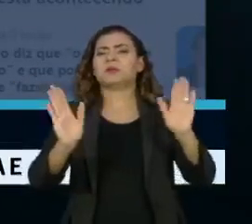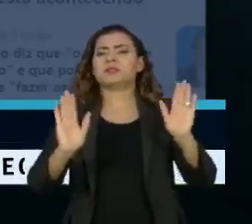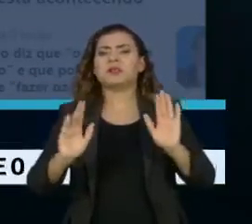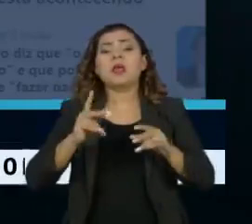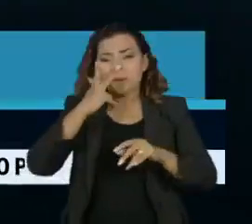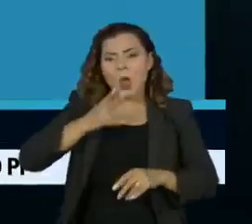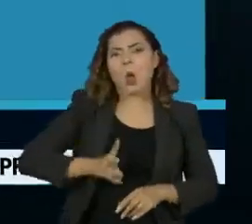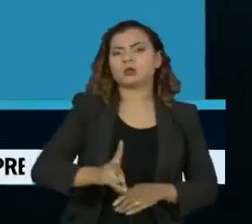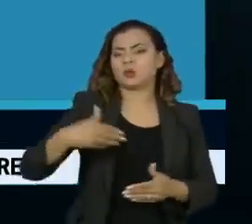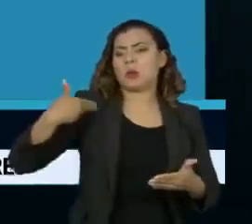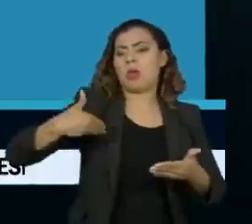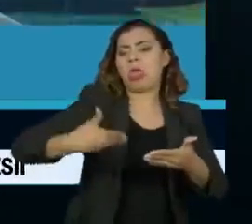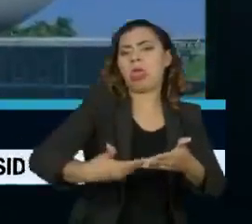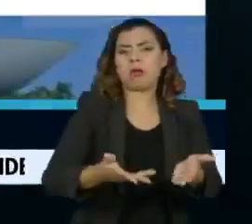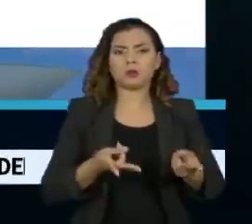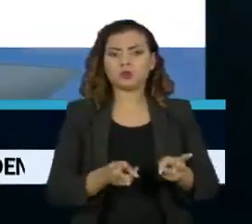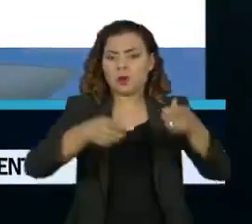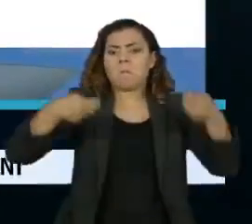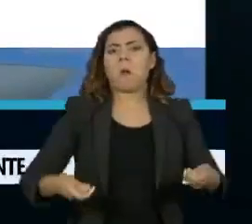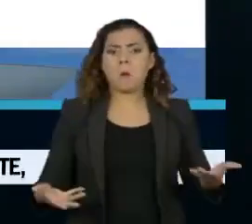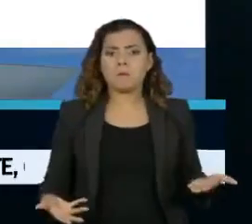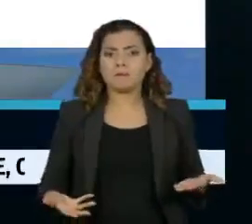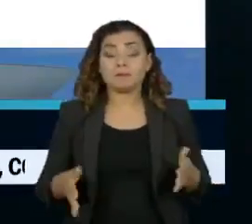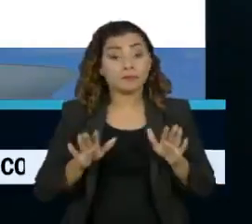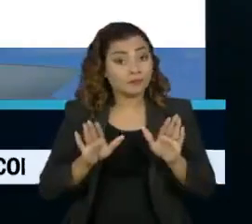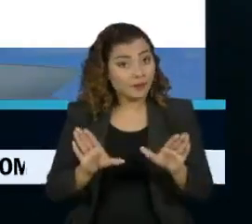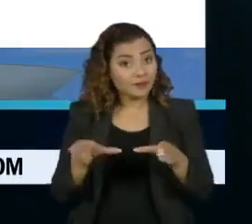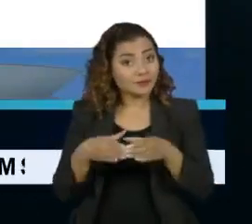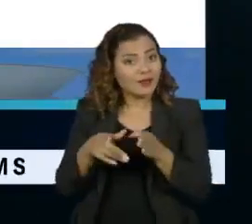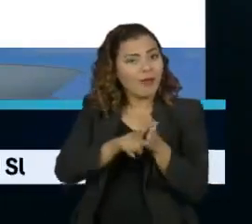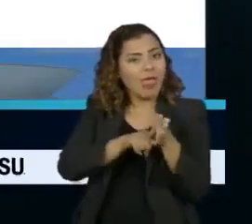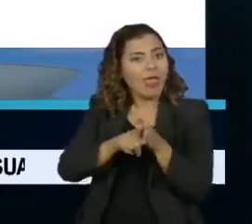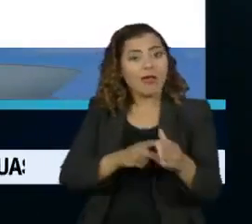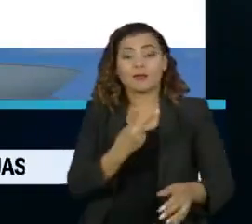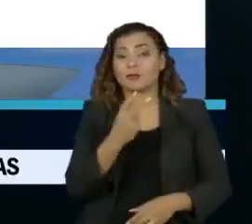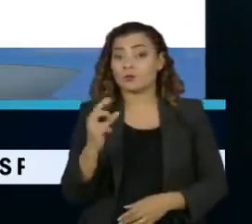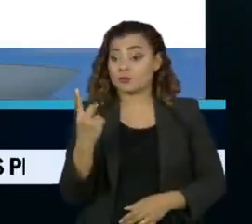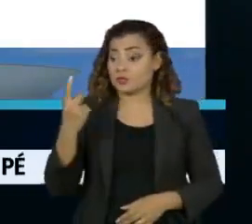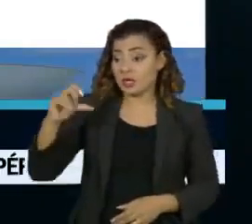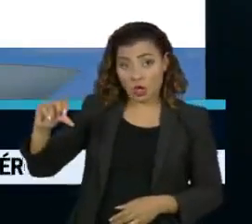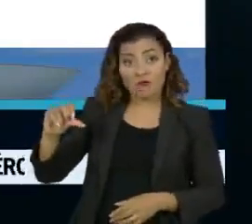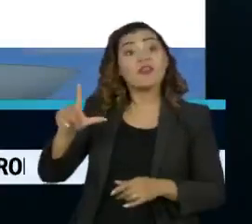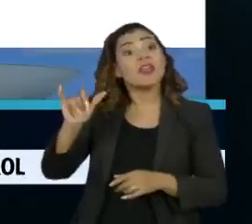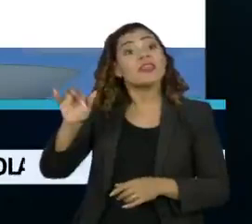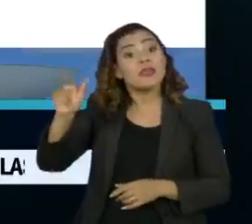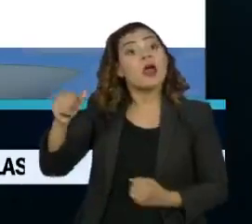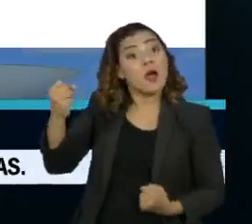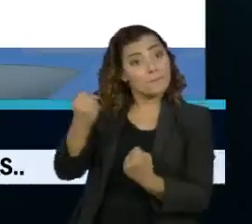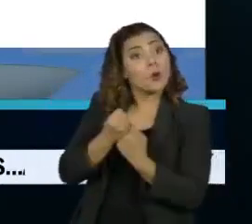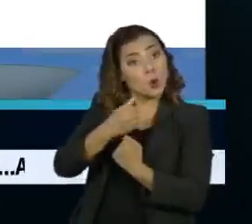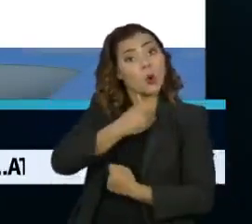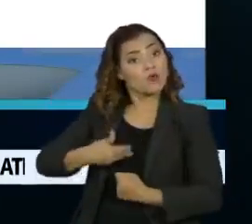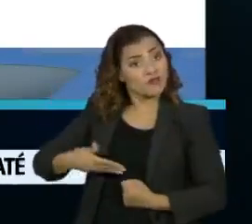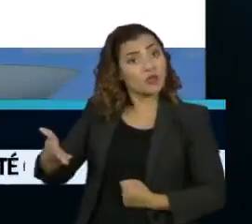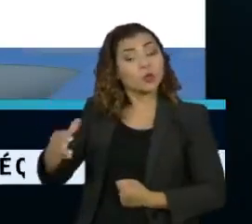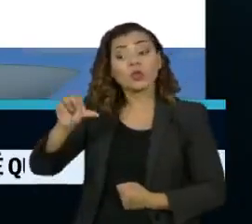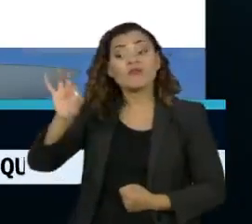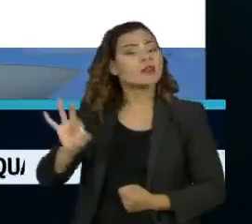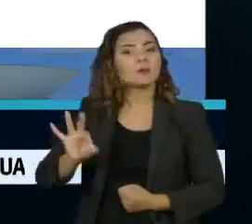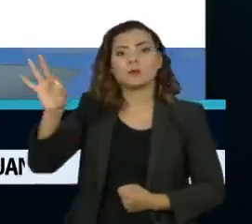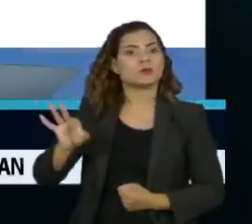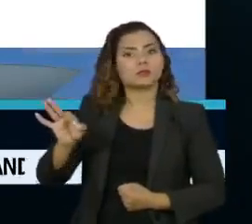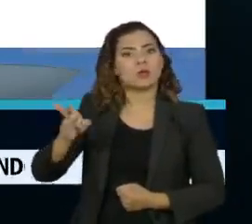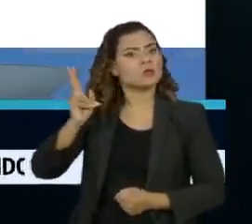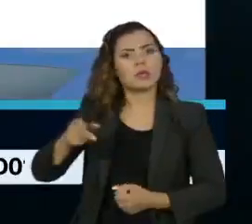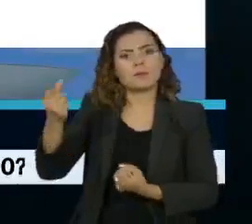se perpetuar. De acordo com o levantamento da consultoria Arco Advice, em 2019, Lira votou a favor do governo em quase 90%